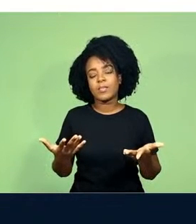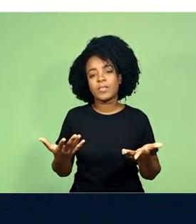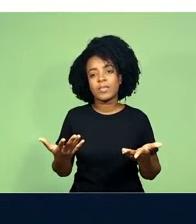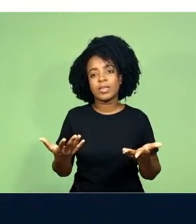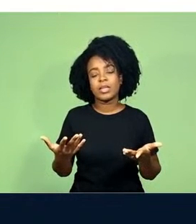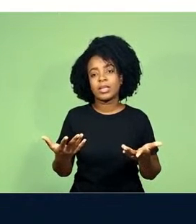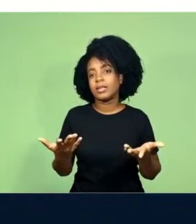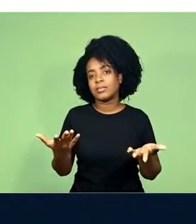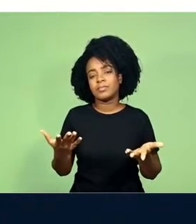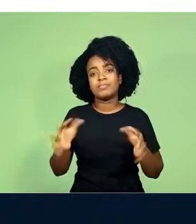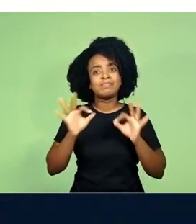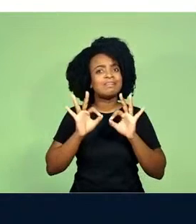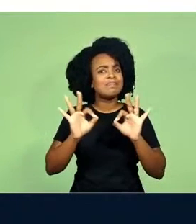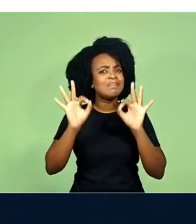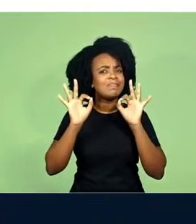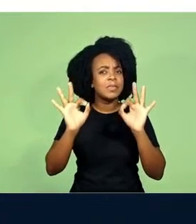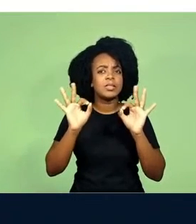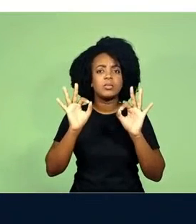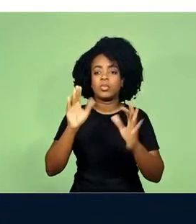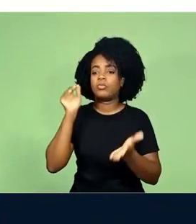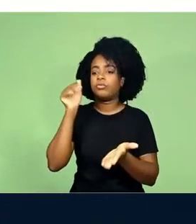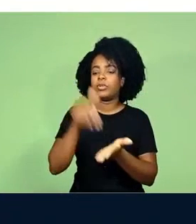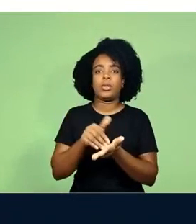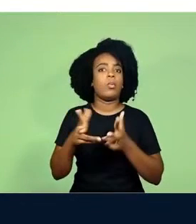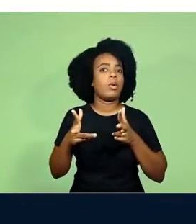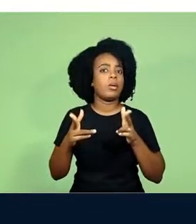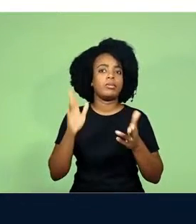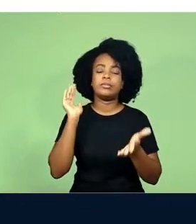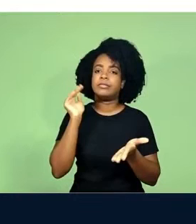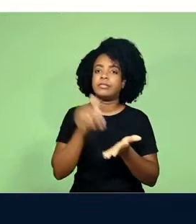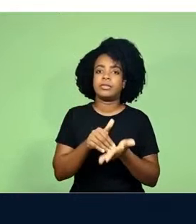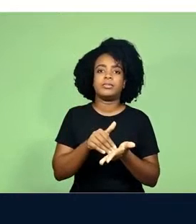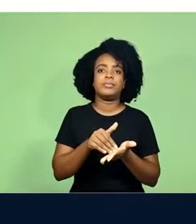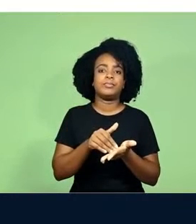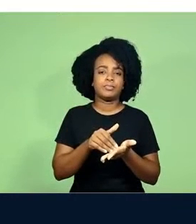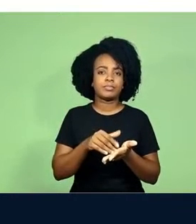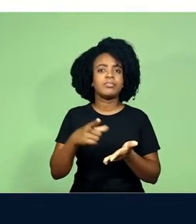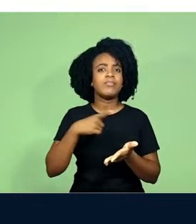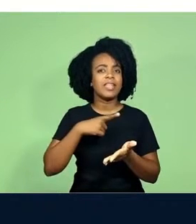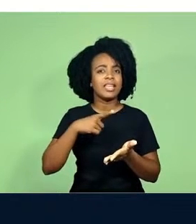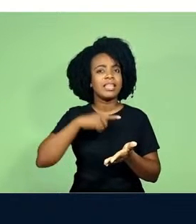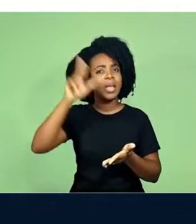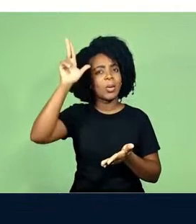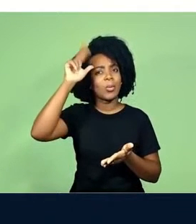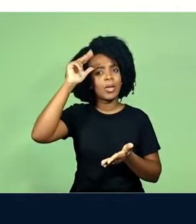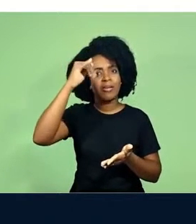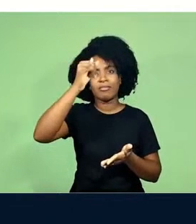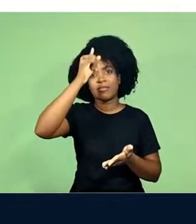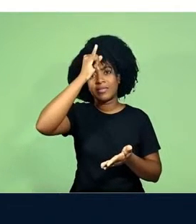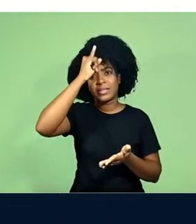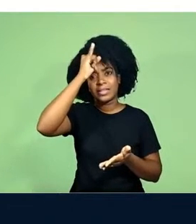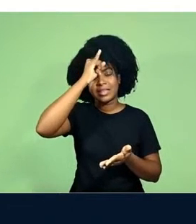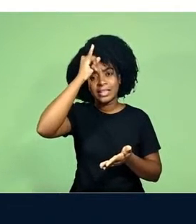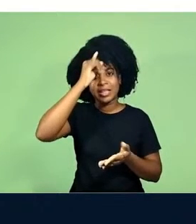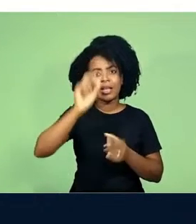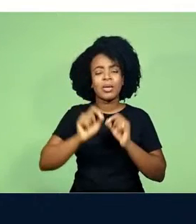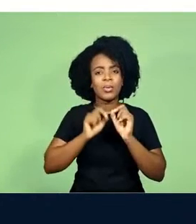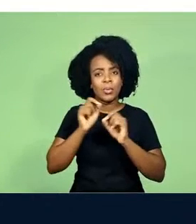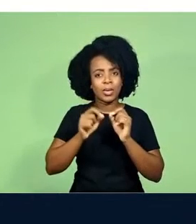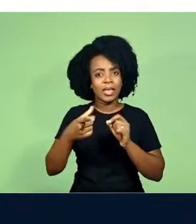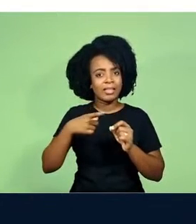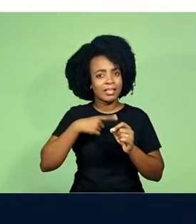Com especialmente a cena final do unicórnio, deixado